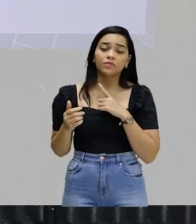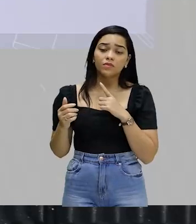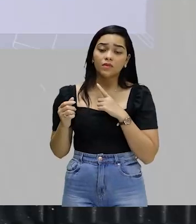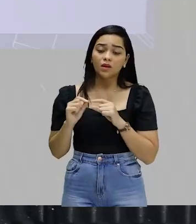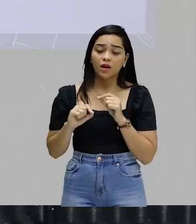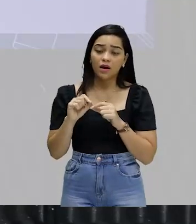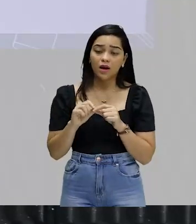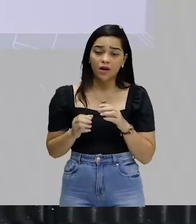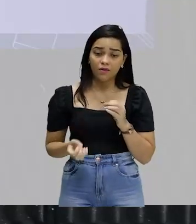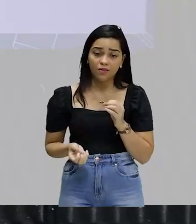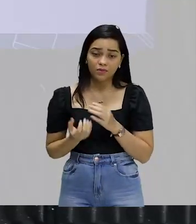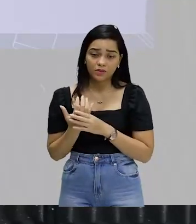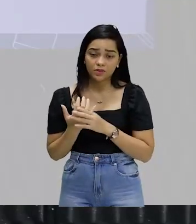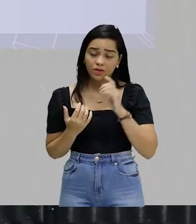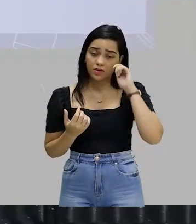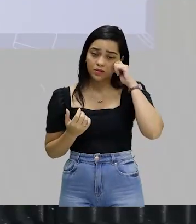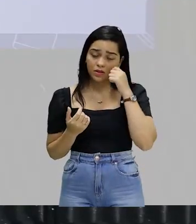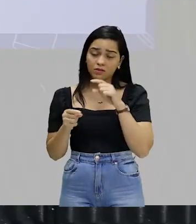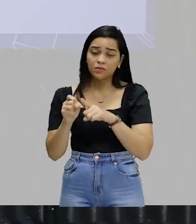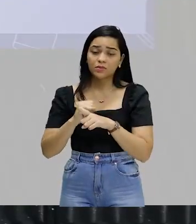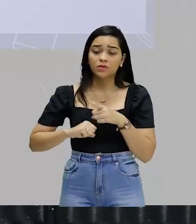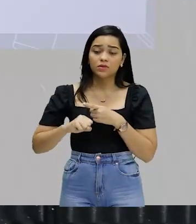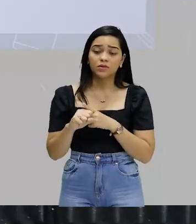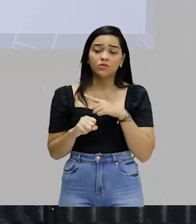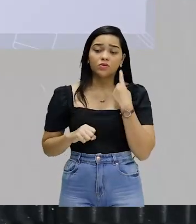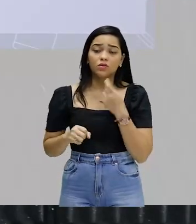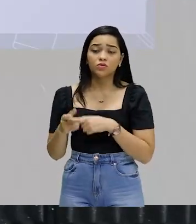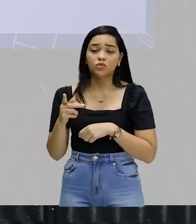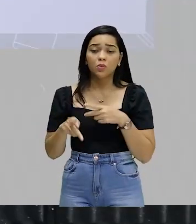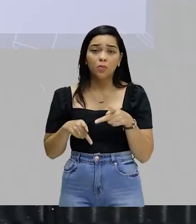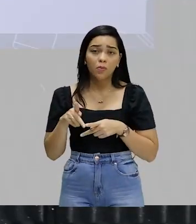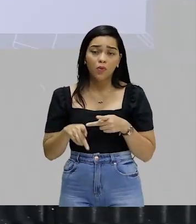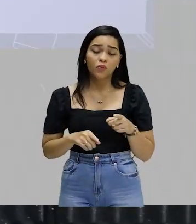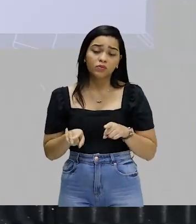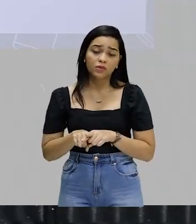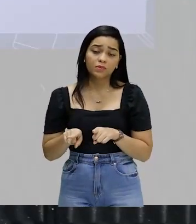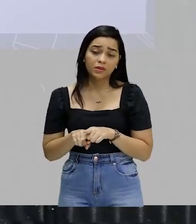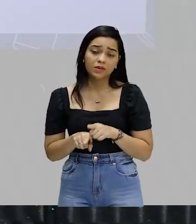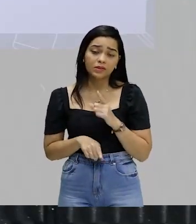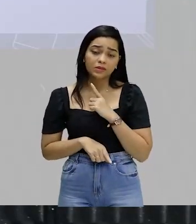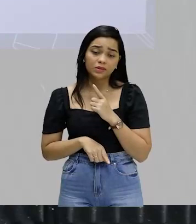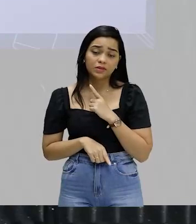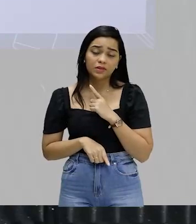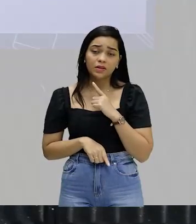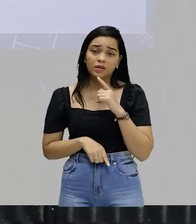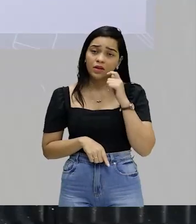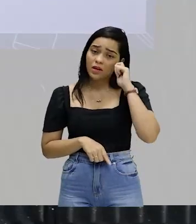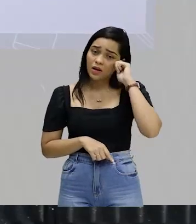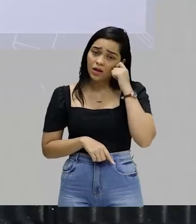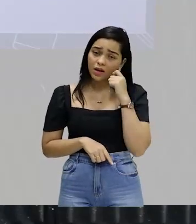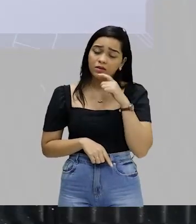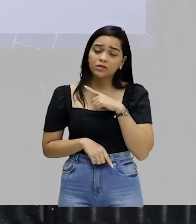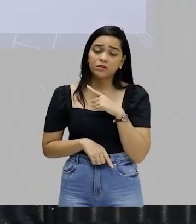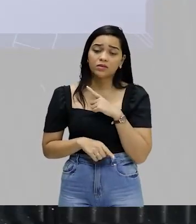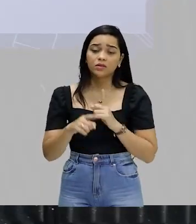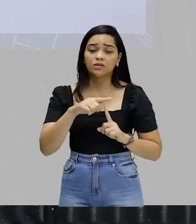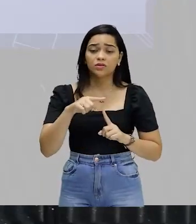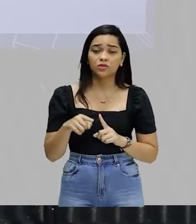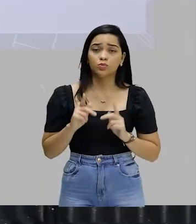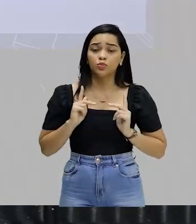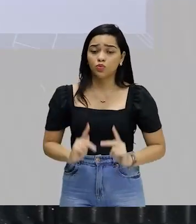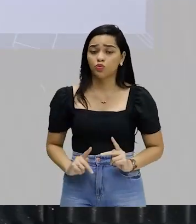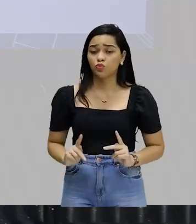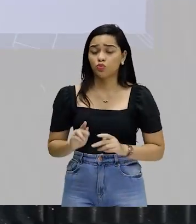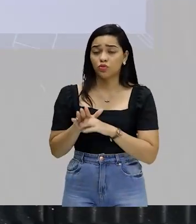da formação racial e social do nosso povo então também existe um critério racial nesse tipo de conduta